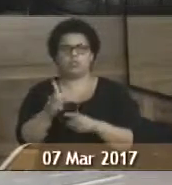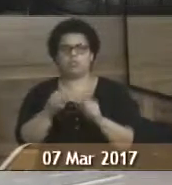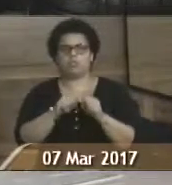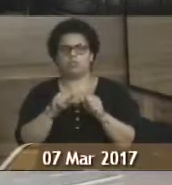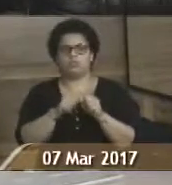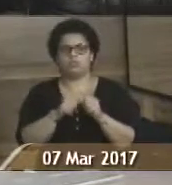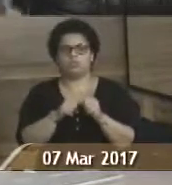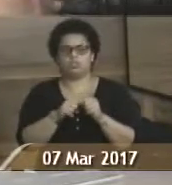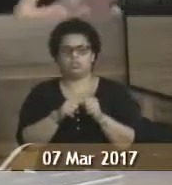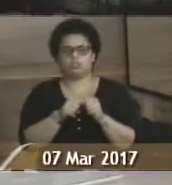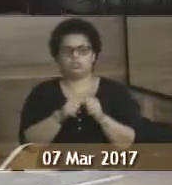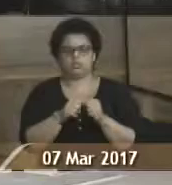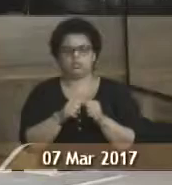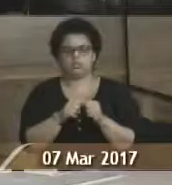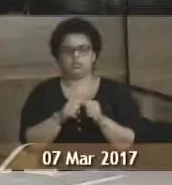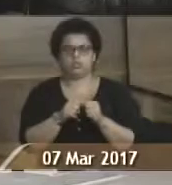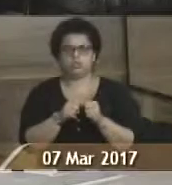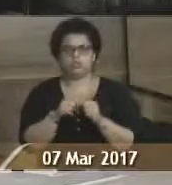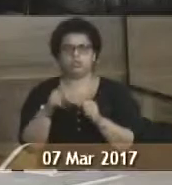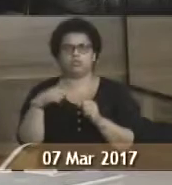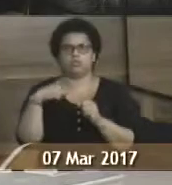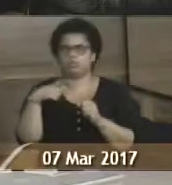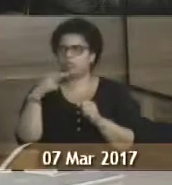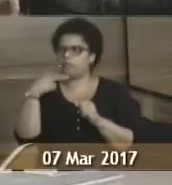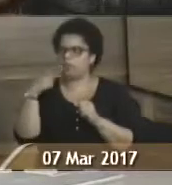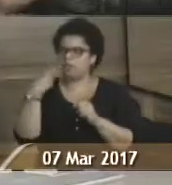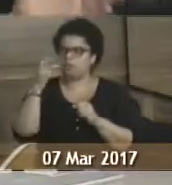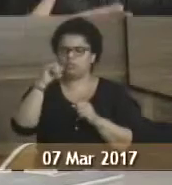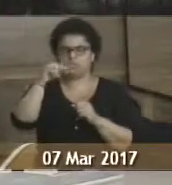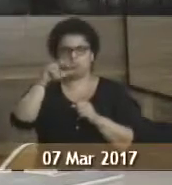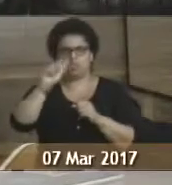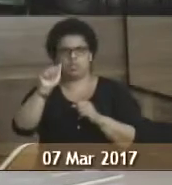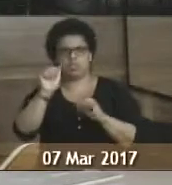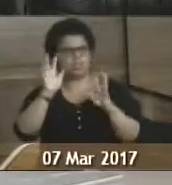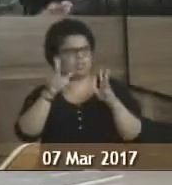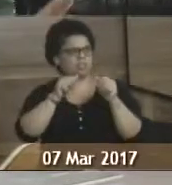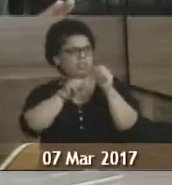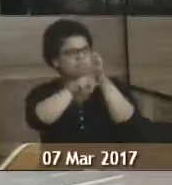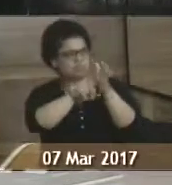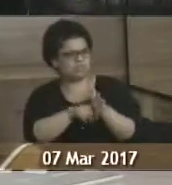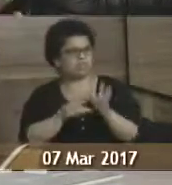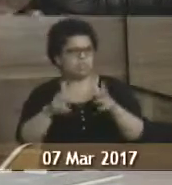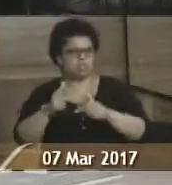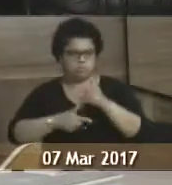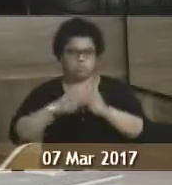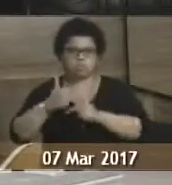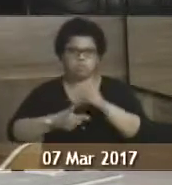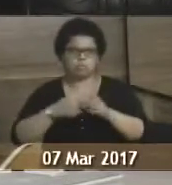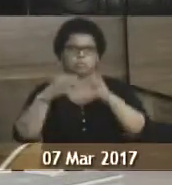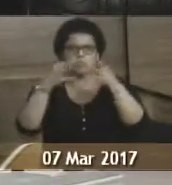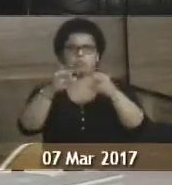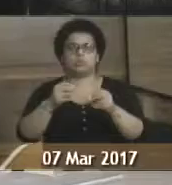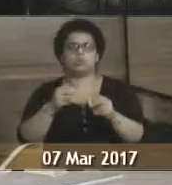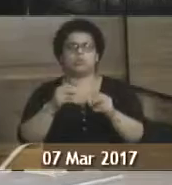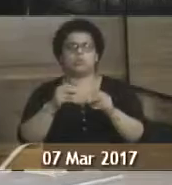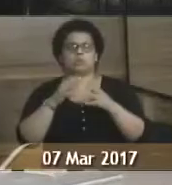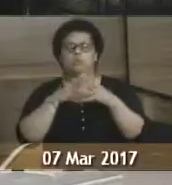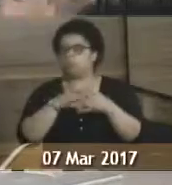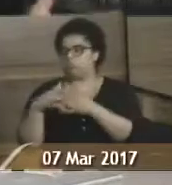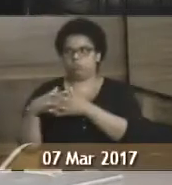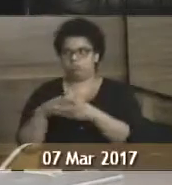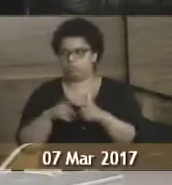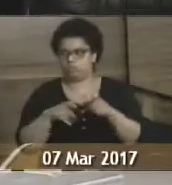situação em ele já estava a par, já tinha falado com o ML, ela teve que ir à perícia para lá, enfim. Foi todo um transtorno muito grande.